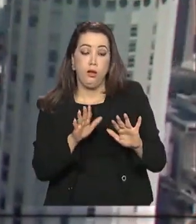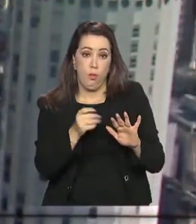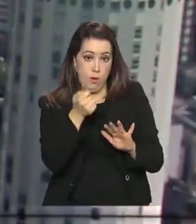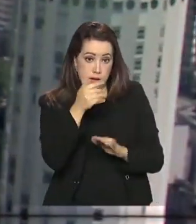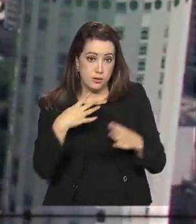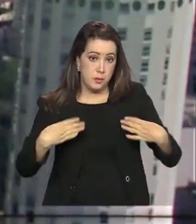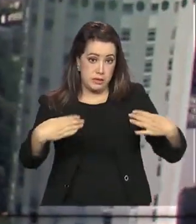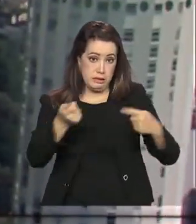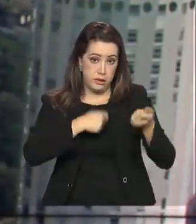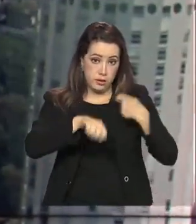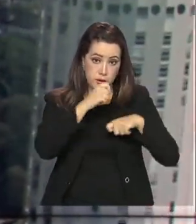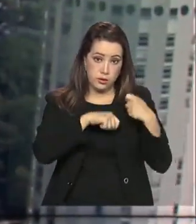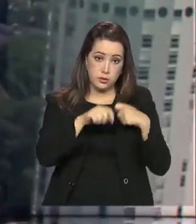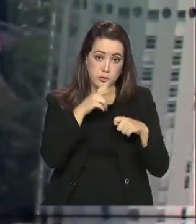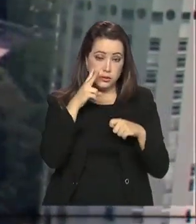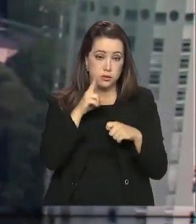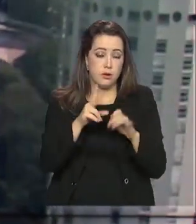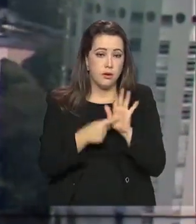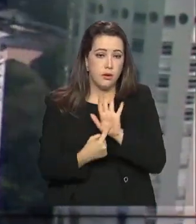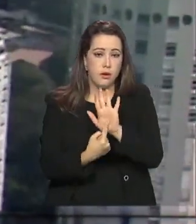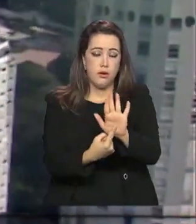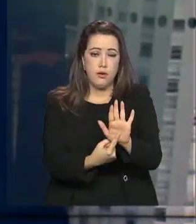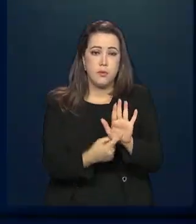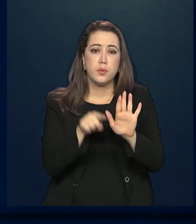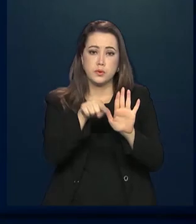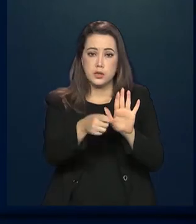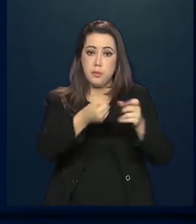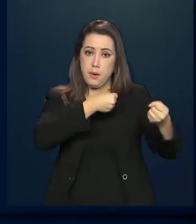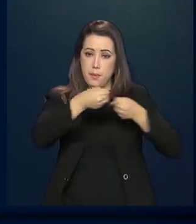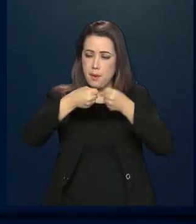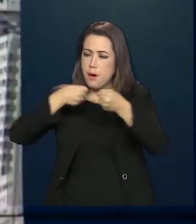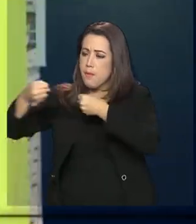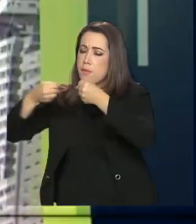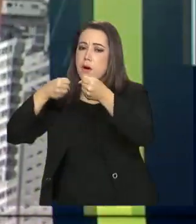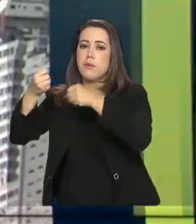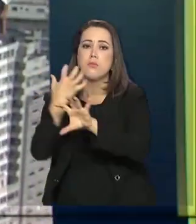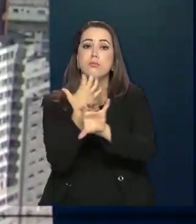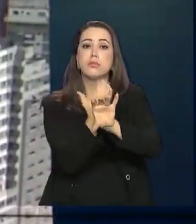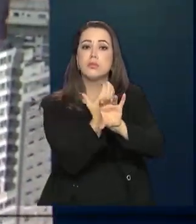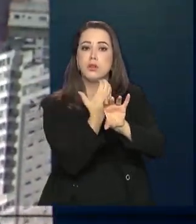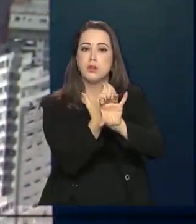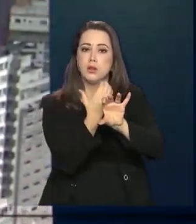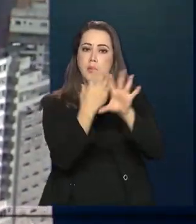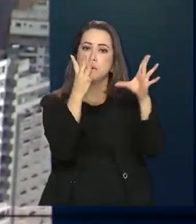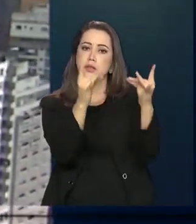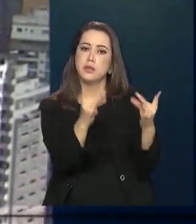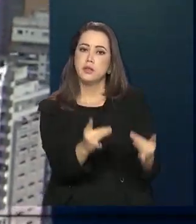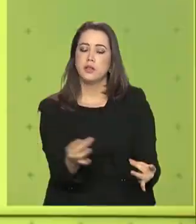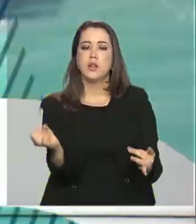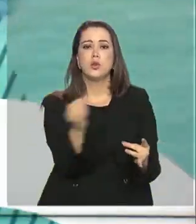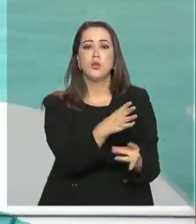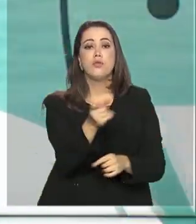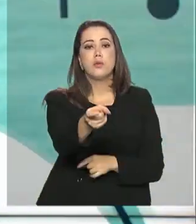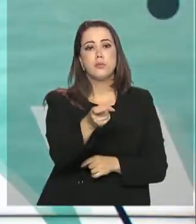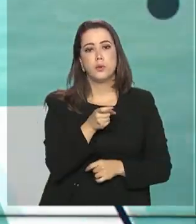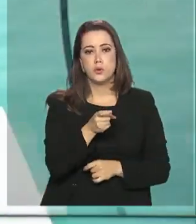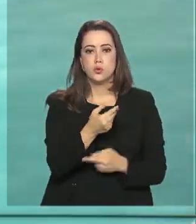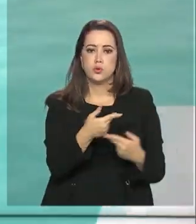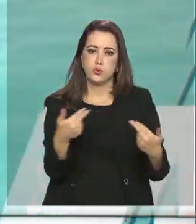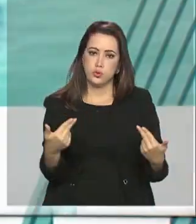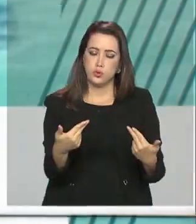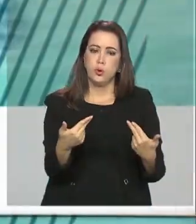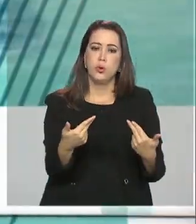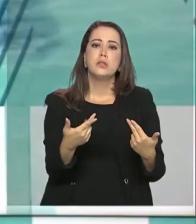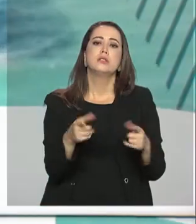Ministério da Economia concederá uma entrevista coletiva por videoconferência para detalhar o novo modelo de tributação sobre bens e